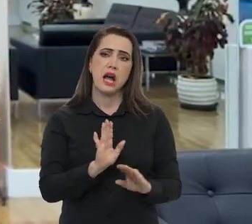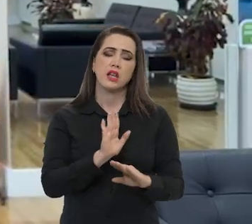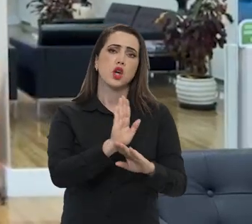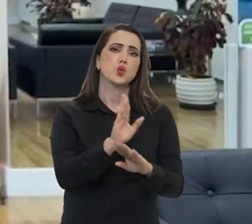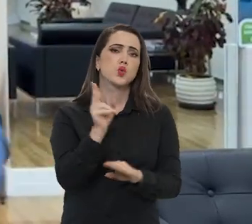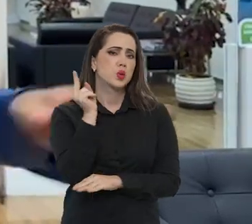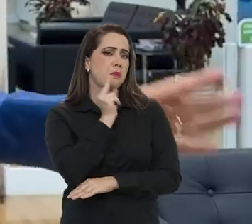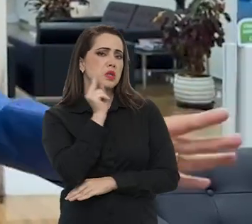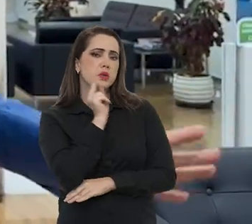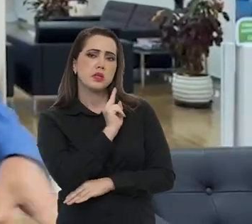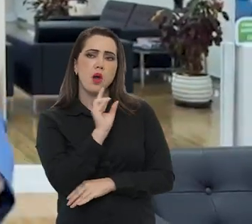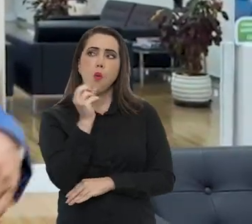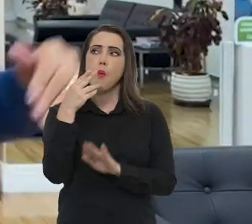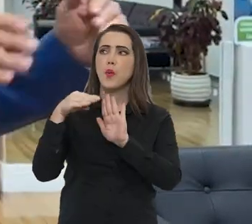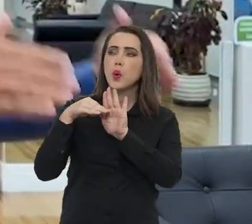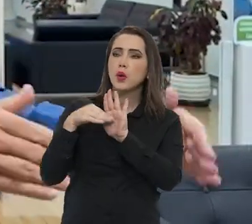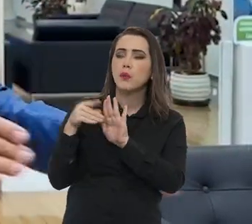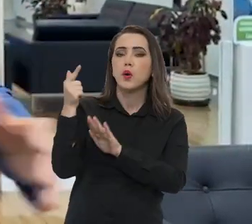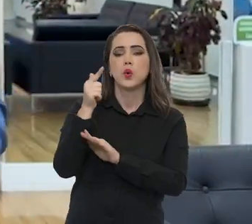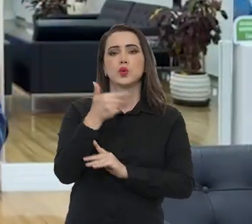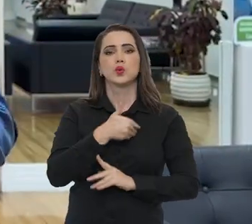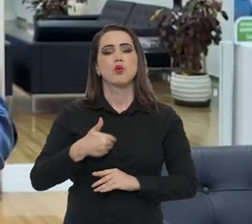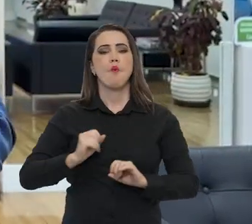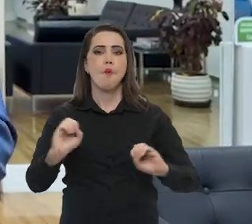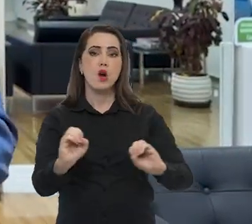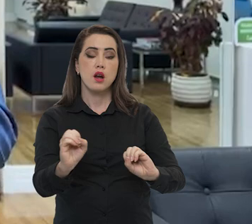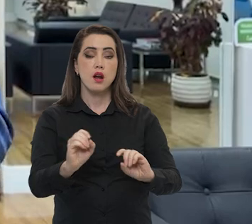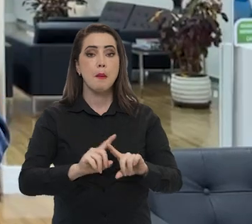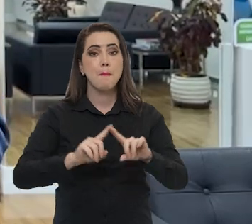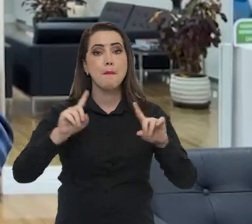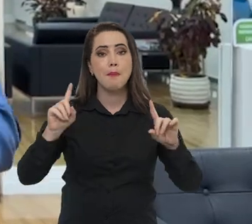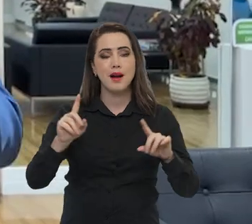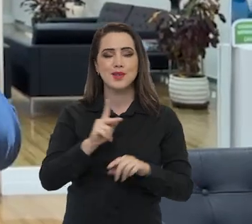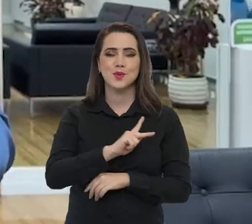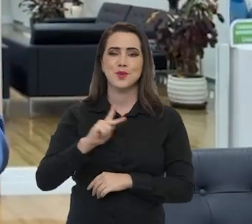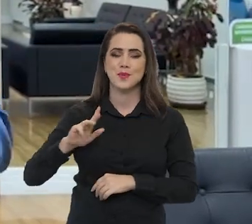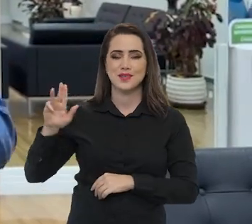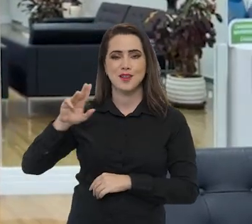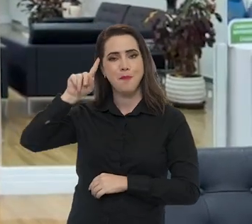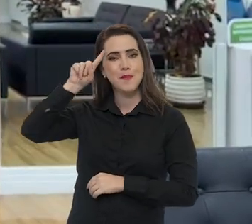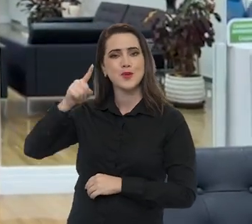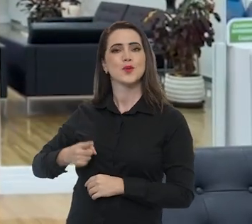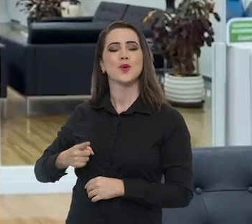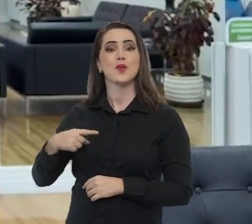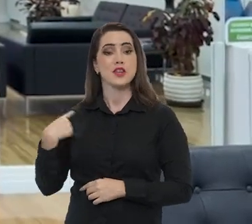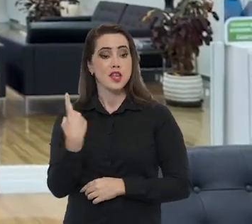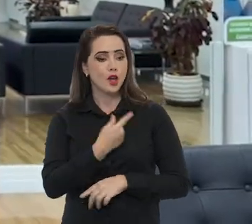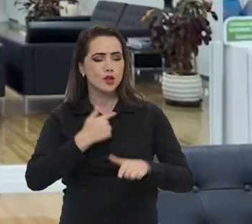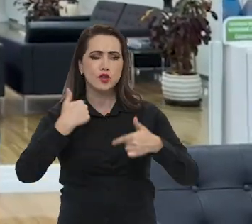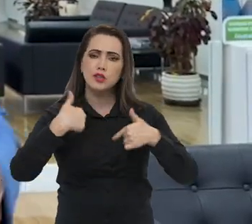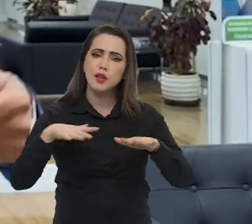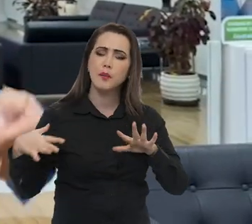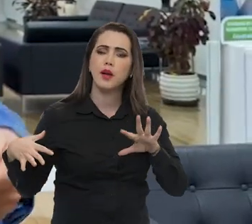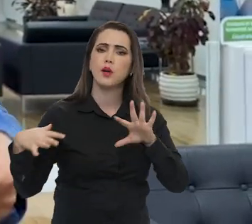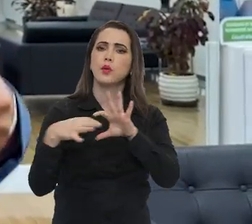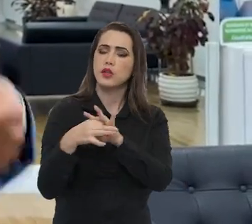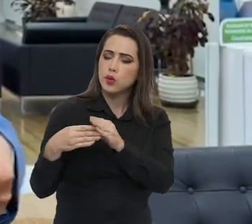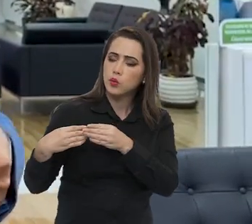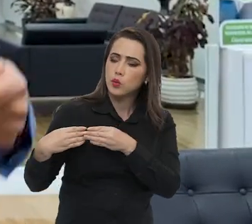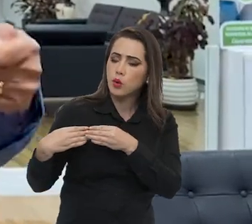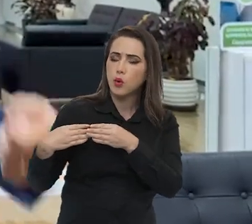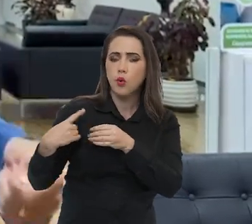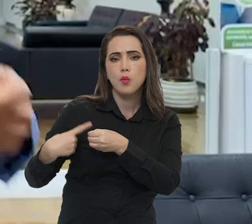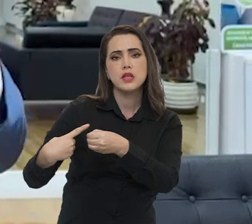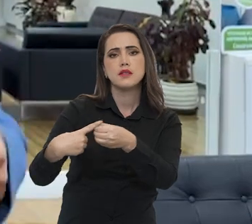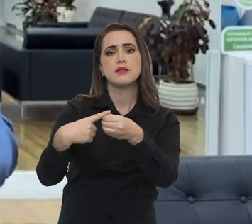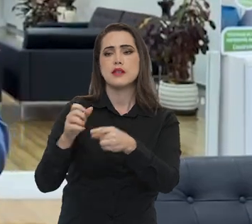tinham acesso nem ao auxílio emergencial, nem a outro programa. E aí, por determinação do presidente Lula, a gente trabalha